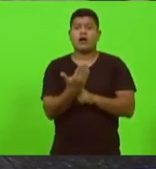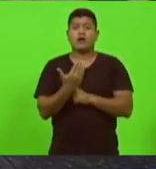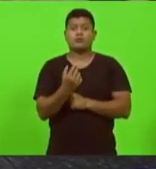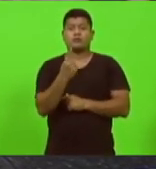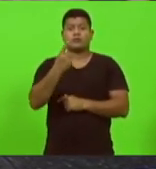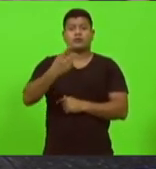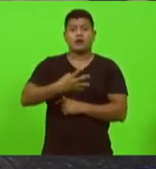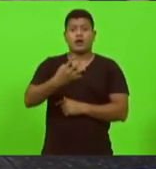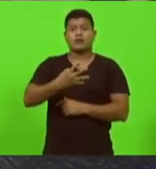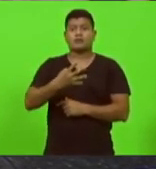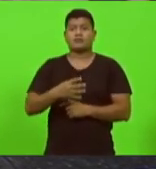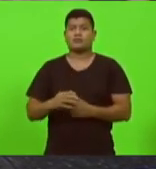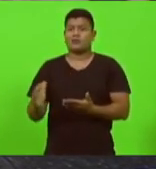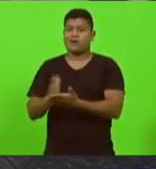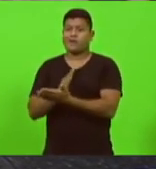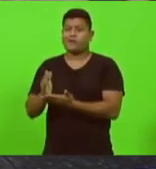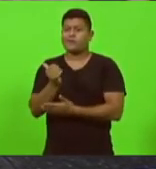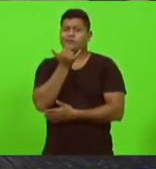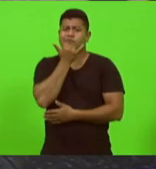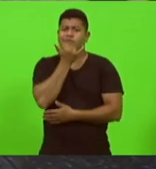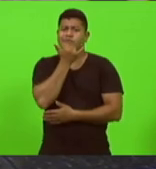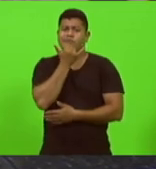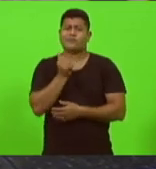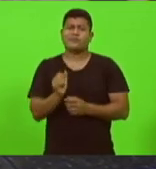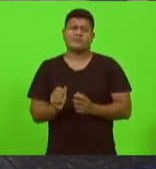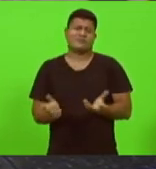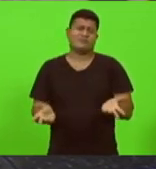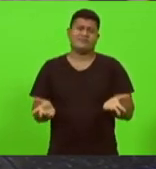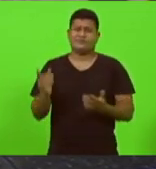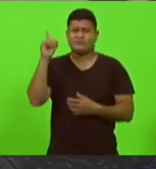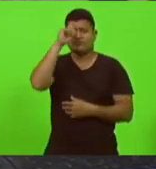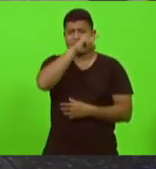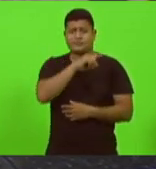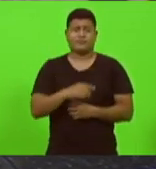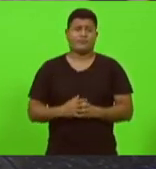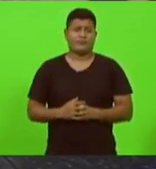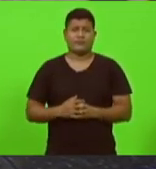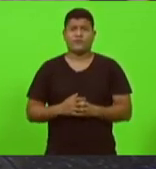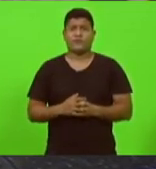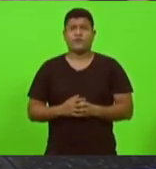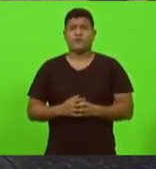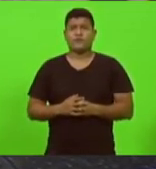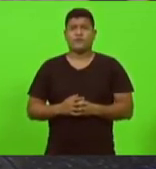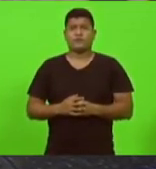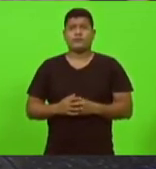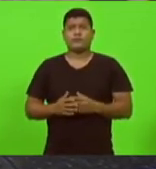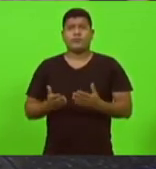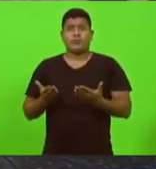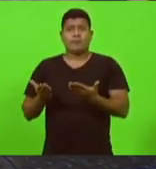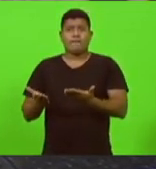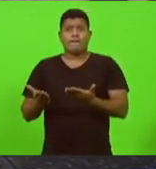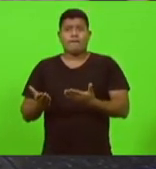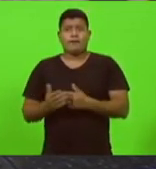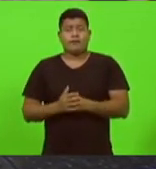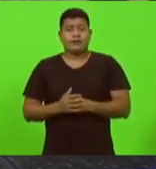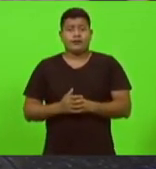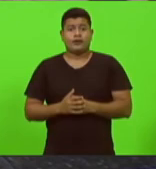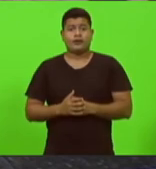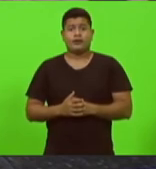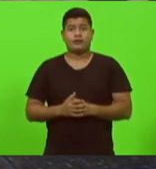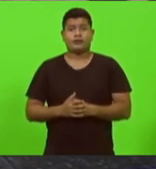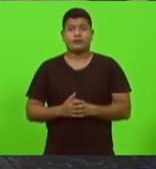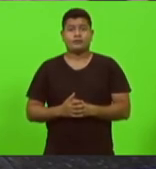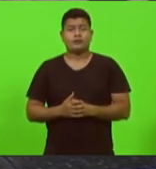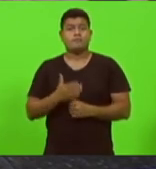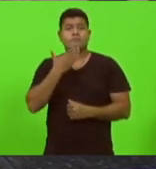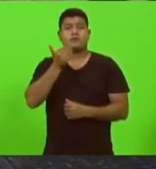cada desculpa acho que acho que era as desculpas não era tanto do que a pessoa que simplesmente dizia não e não